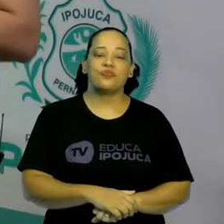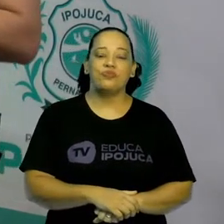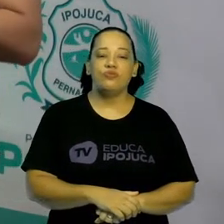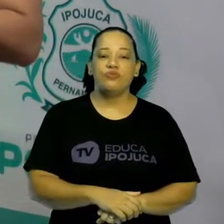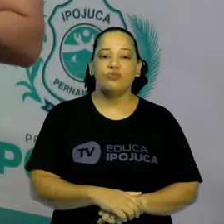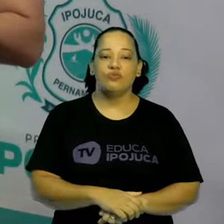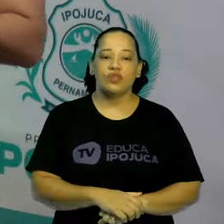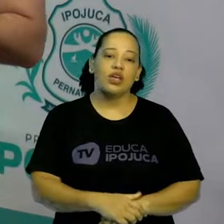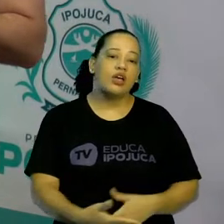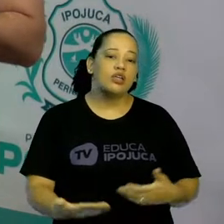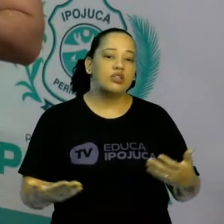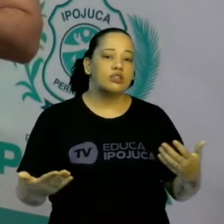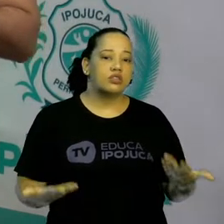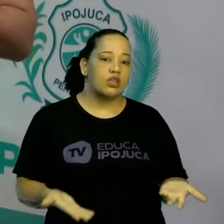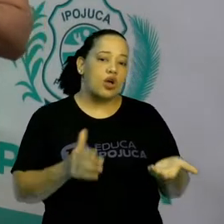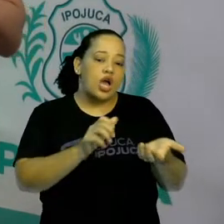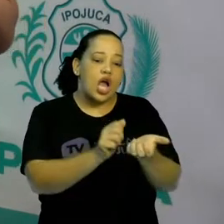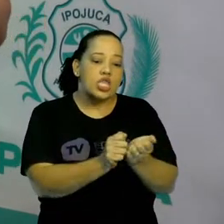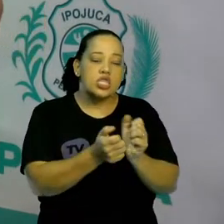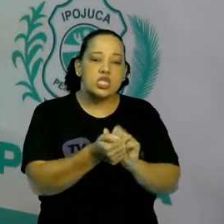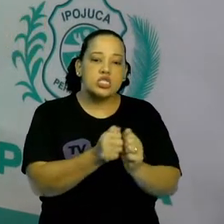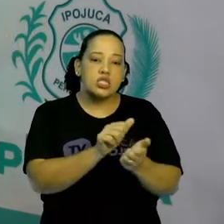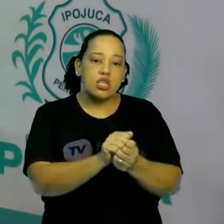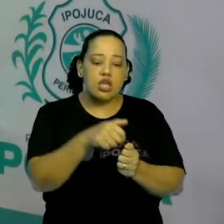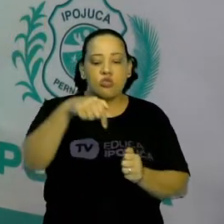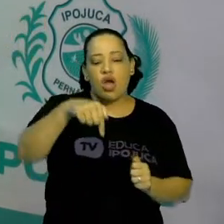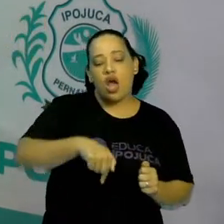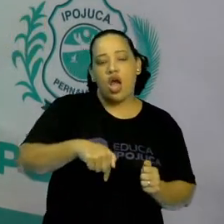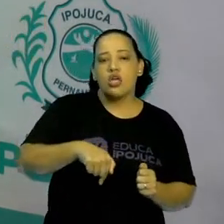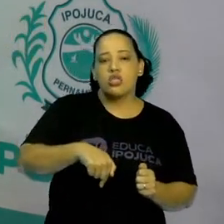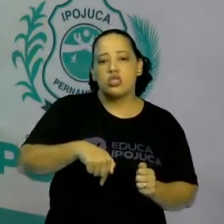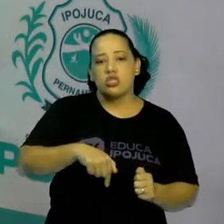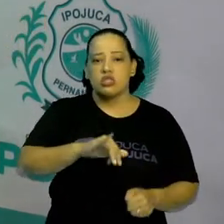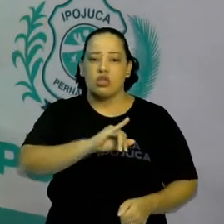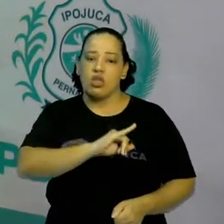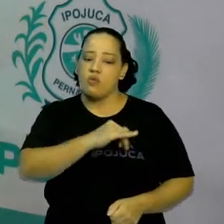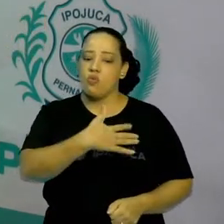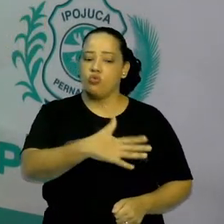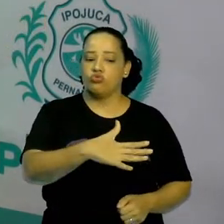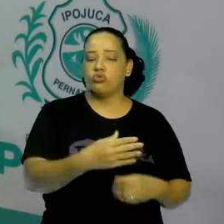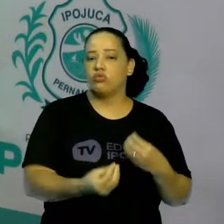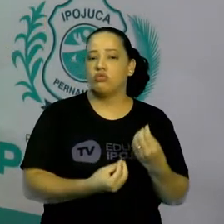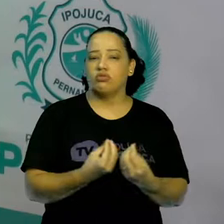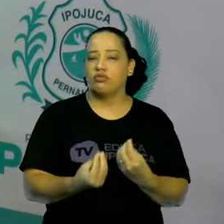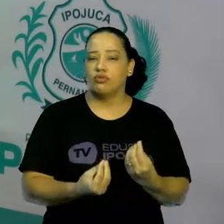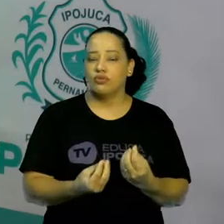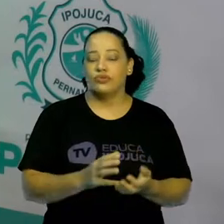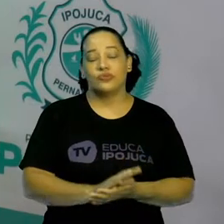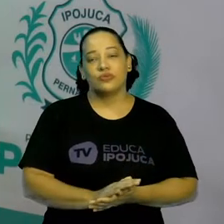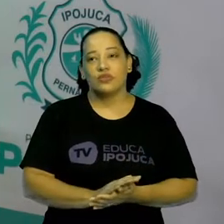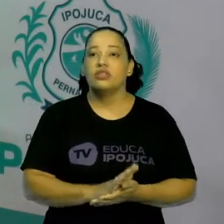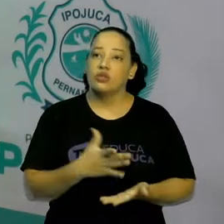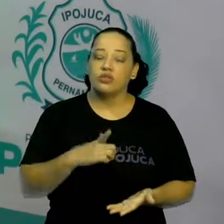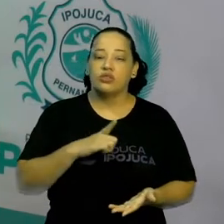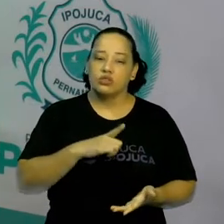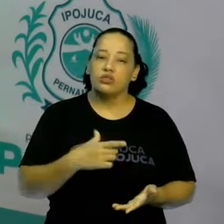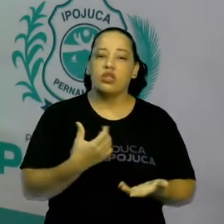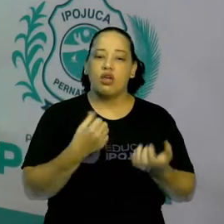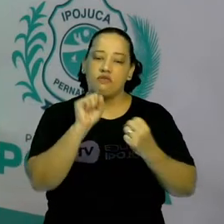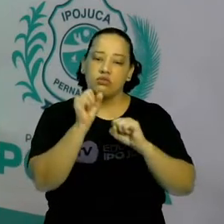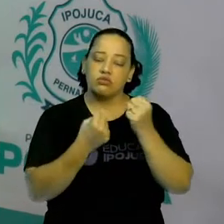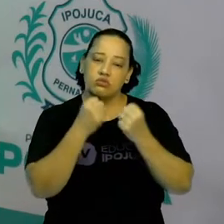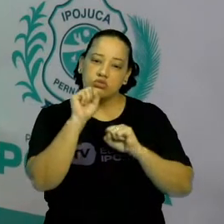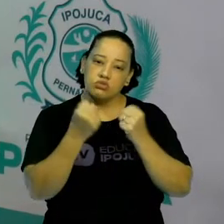O artesanato em Ipojunca, Pernambuco. Apesar da Revolução Industrial, como a gente viu,